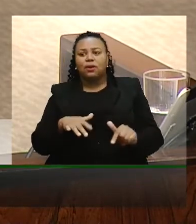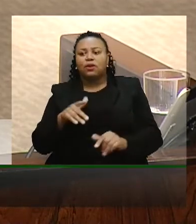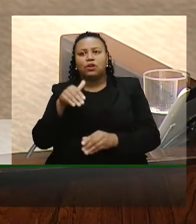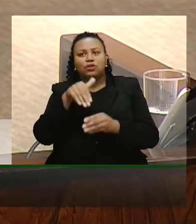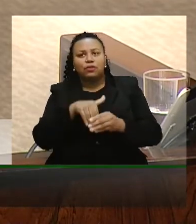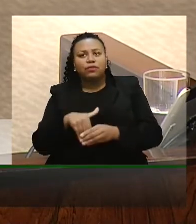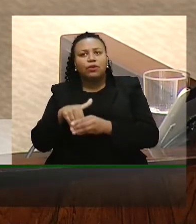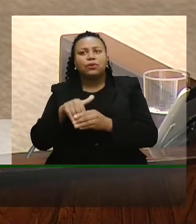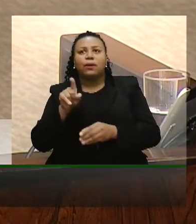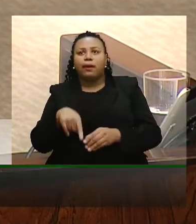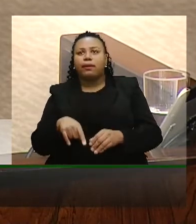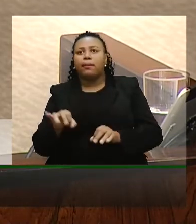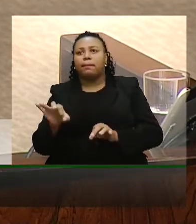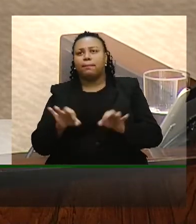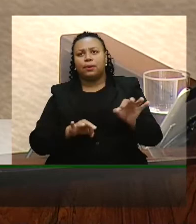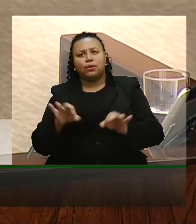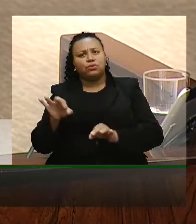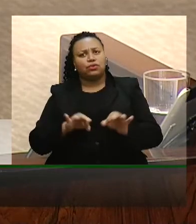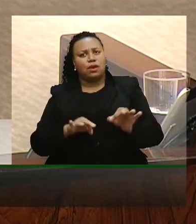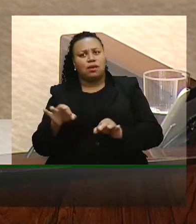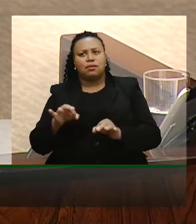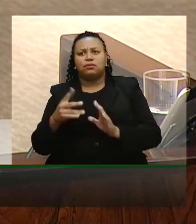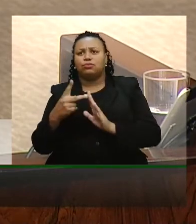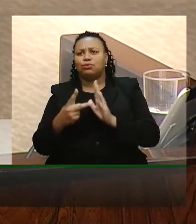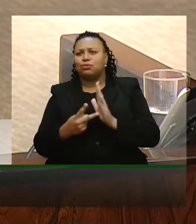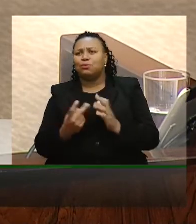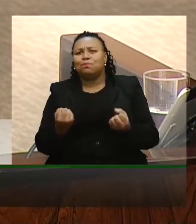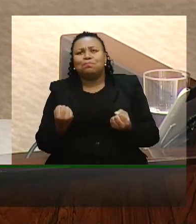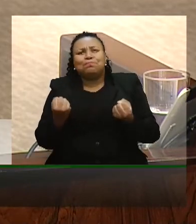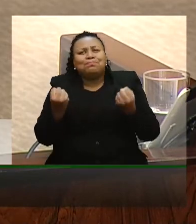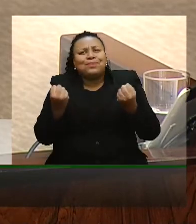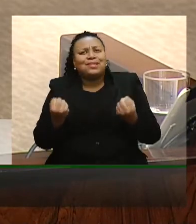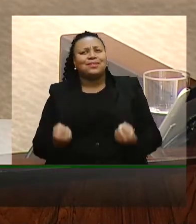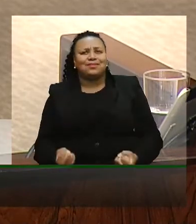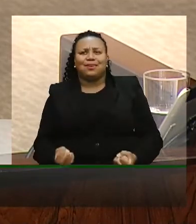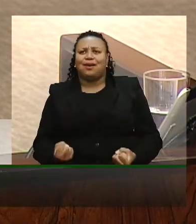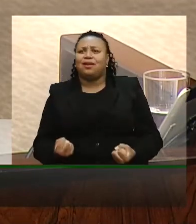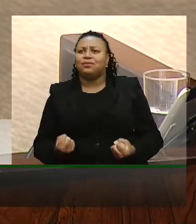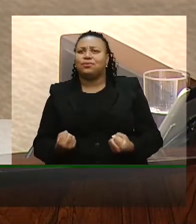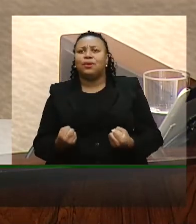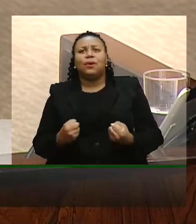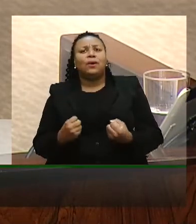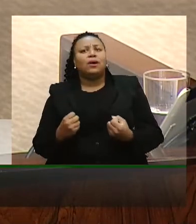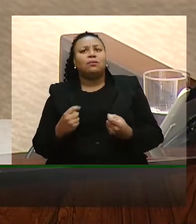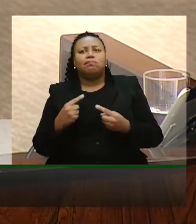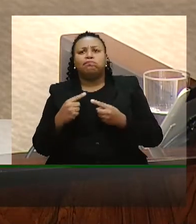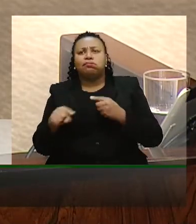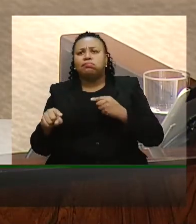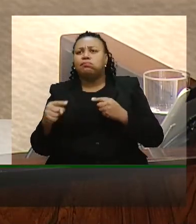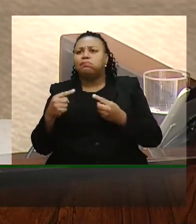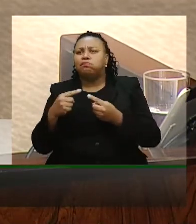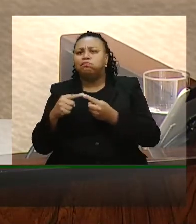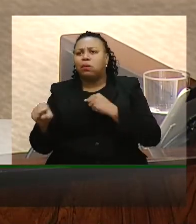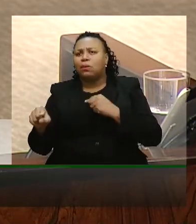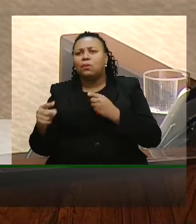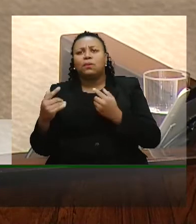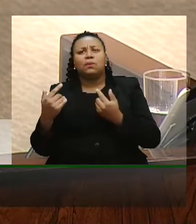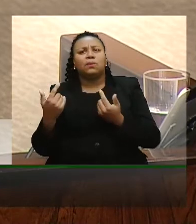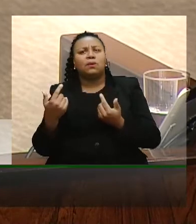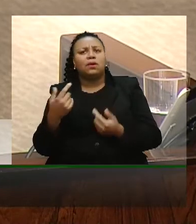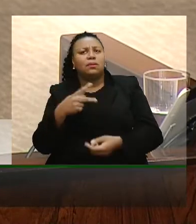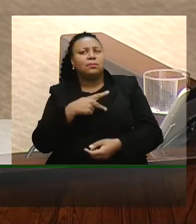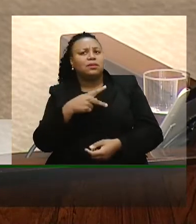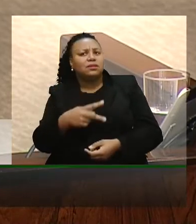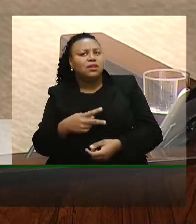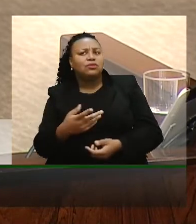votou aqui foram projetos completamente pesados completamente contraditórios senhor presidente